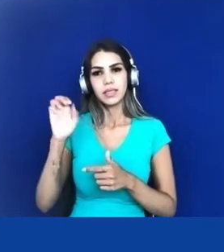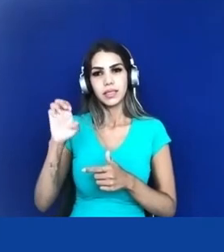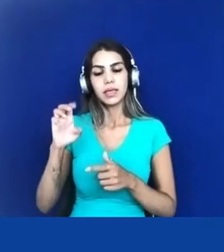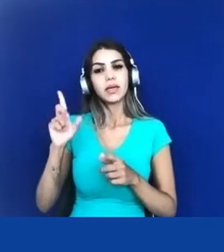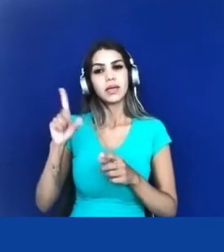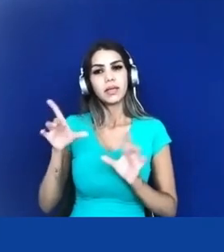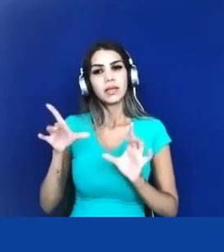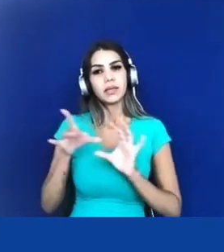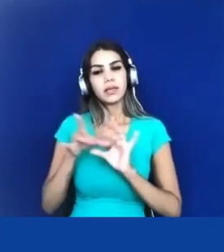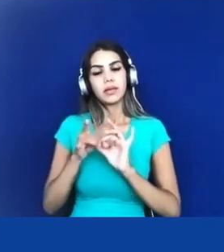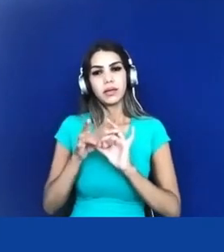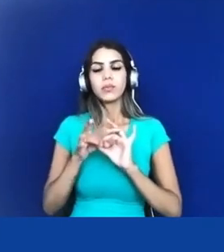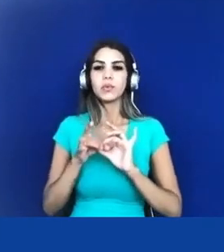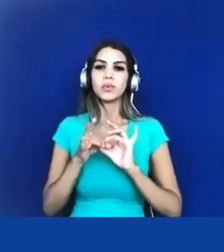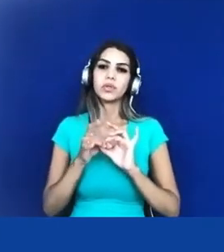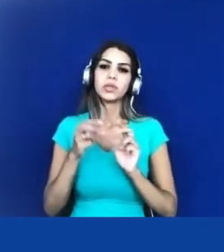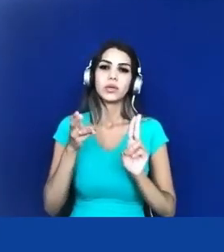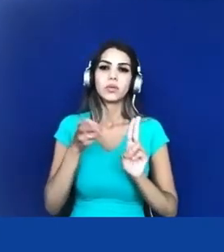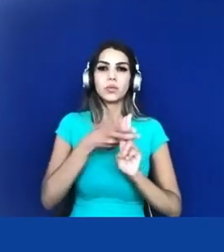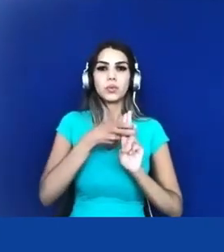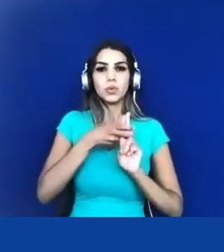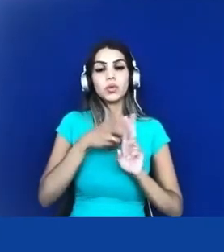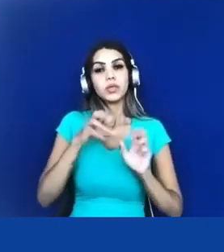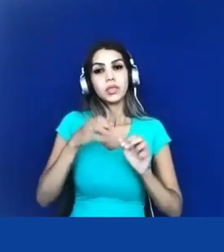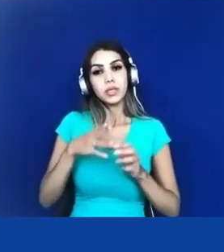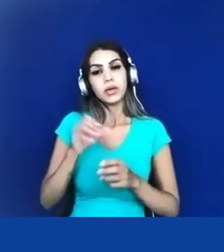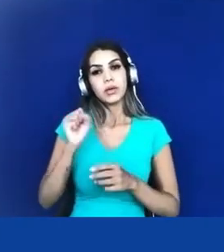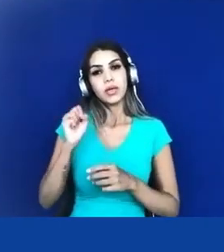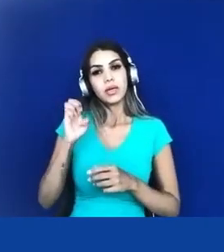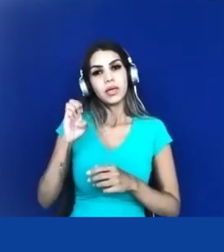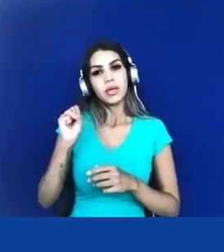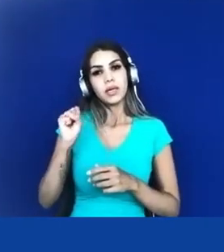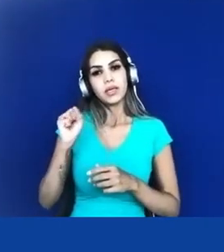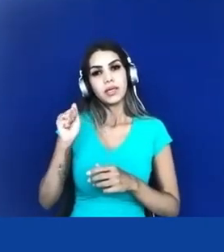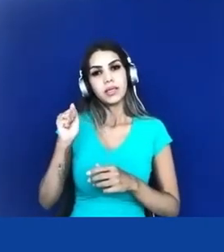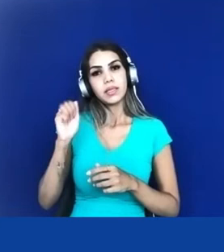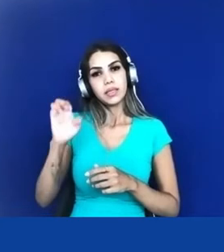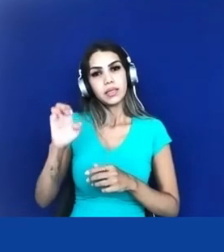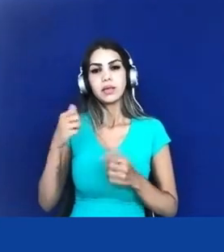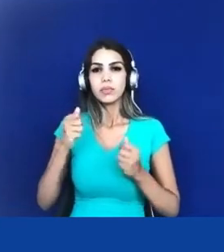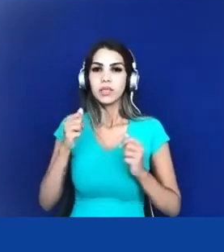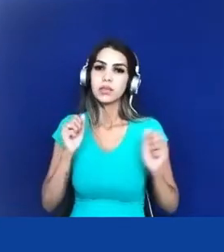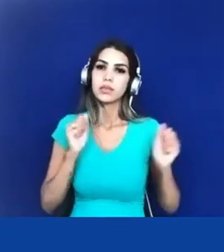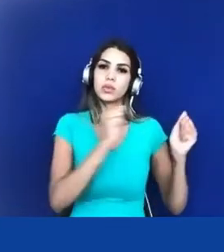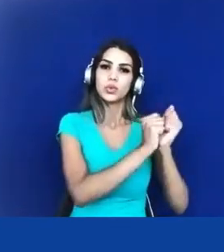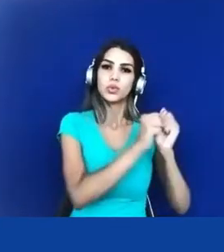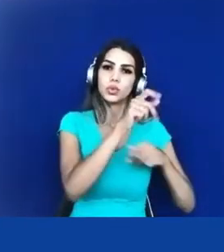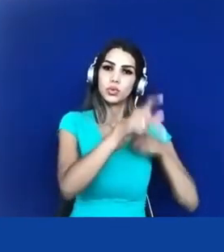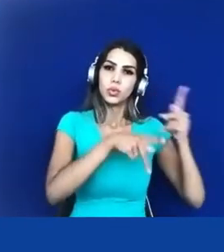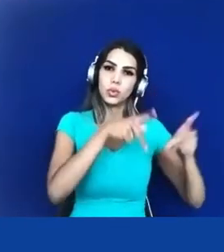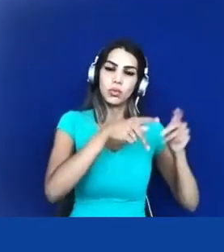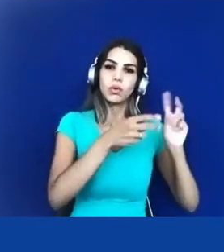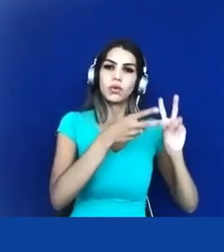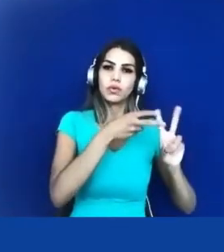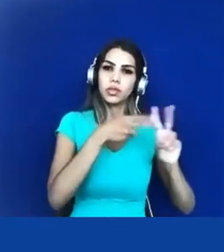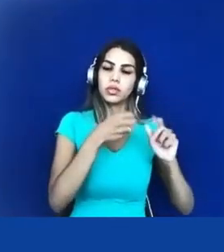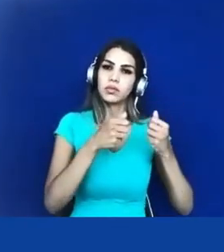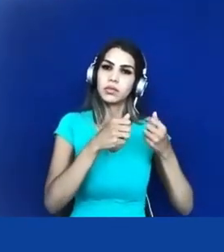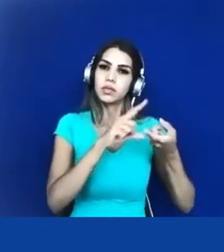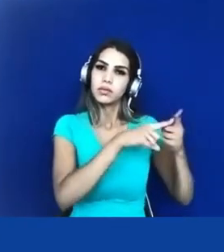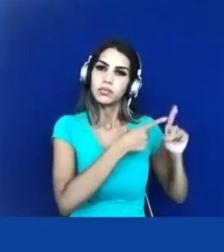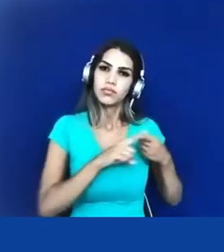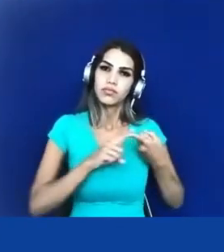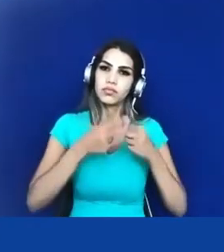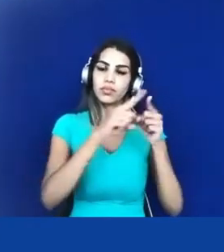atenção primária a CESAI ela deve pensar junto com os povos indígenas né e aí através da política